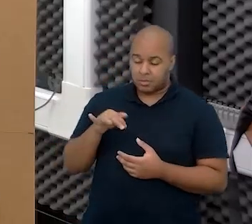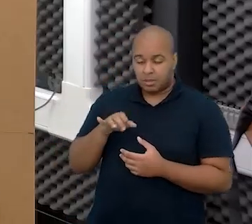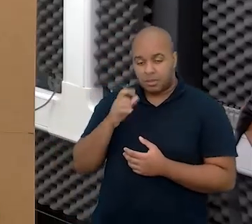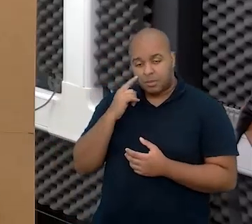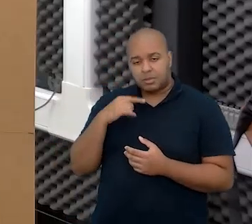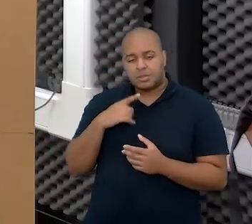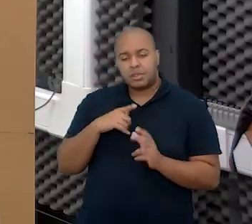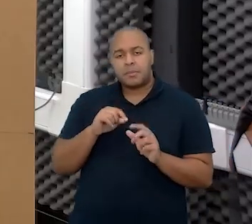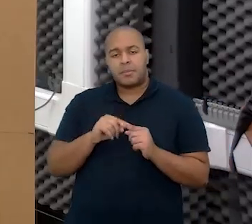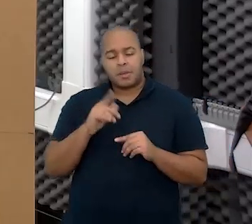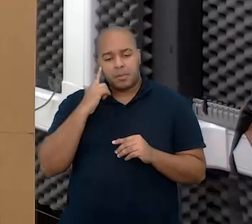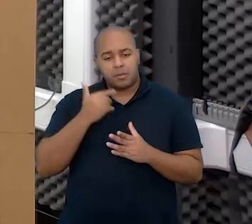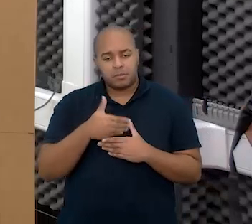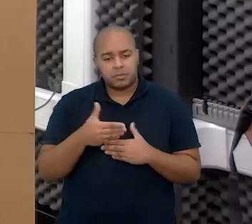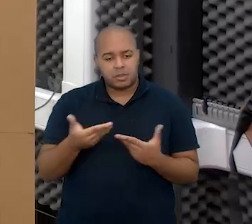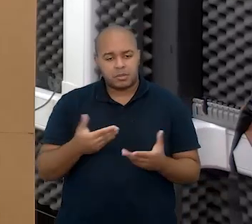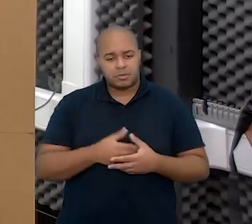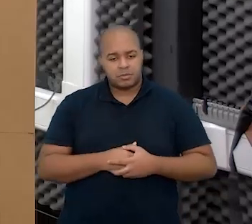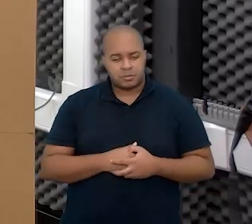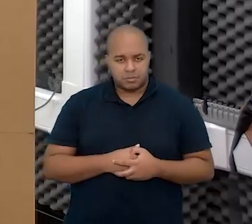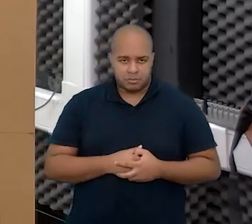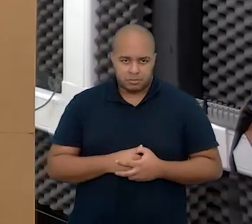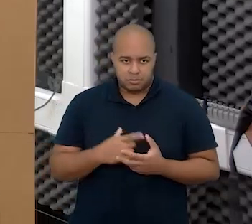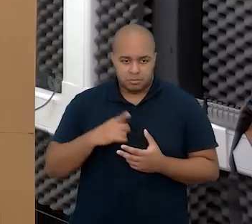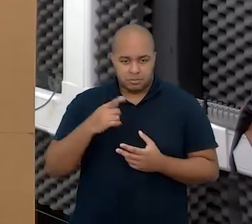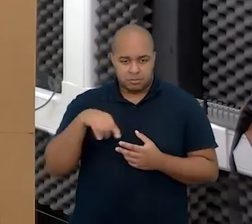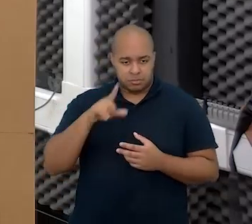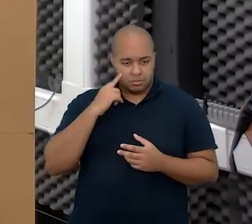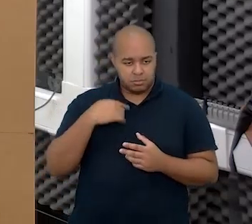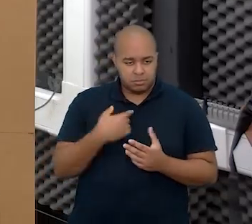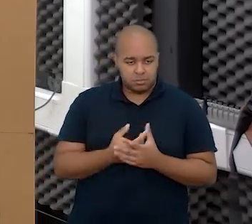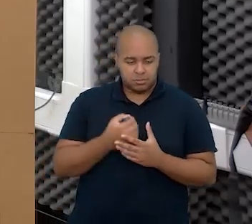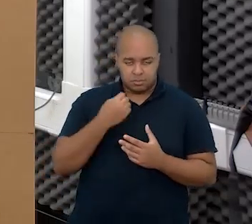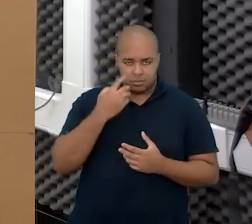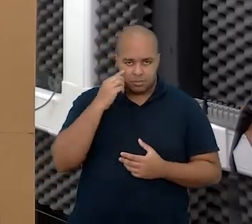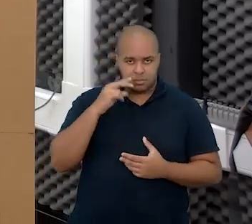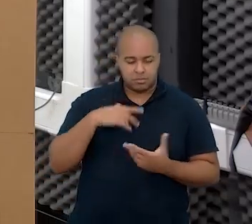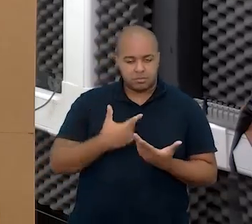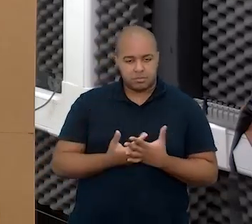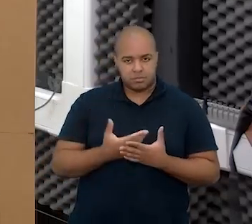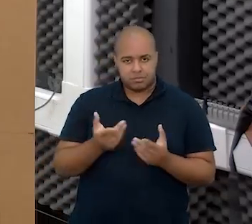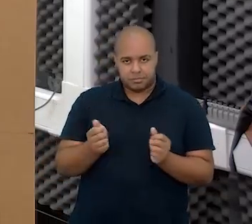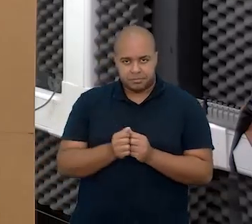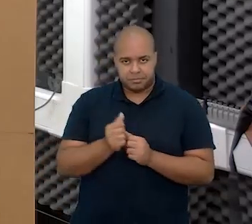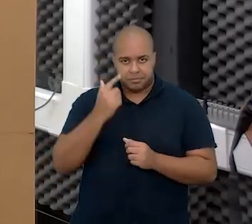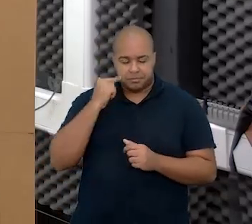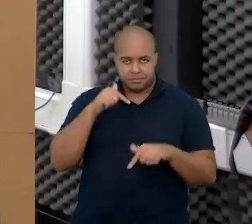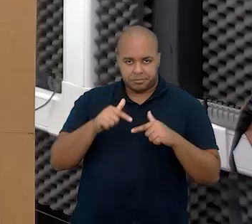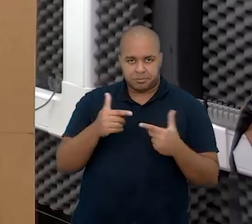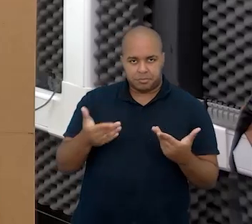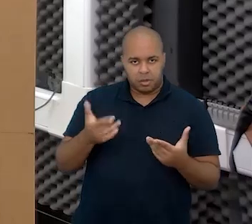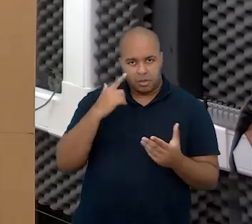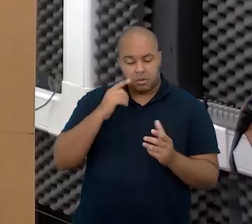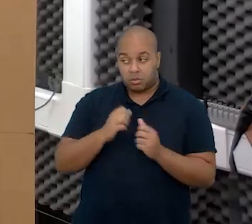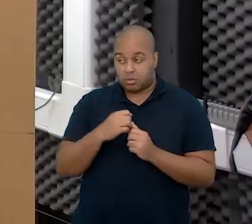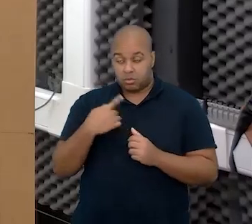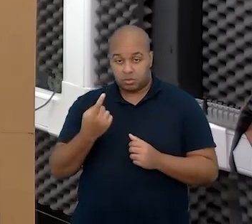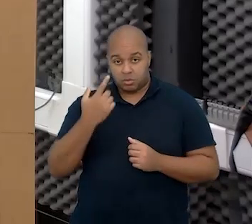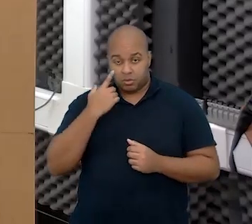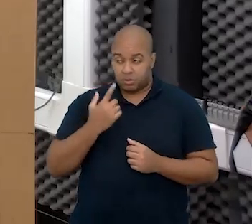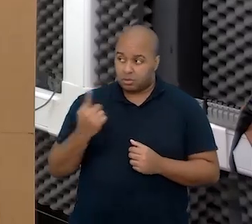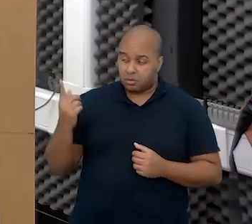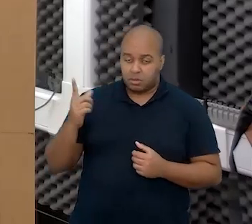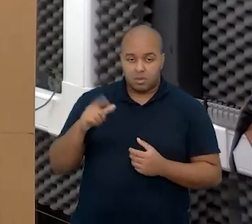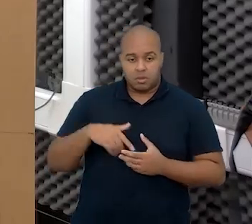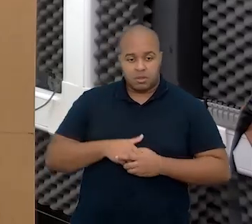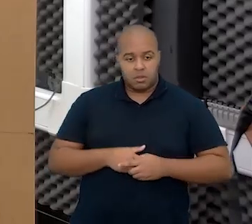temos para iniciar, né? Temos a nossa boa e velha companheira de trabalho aqui na prática pedagógica, que é